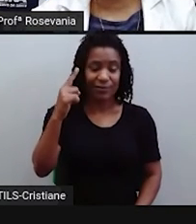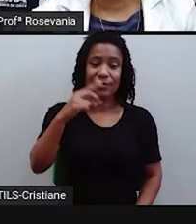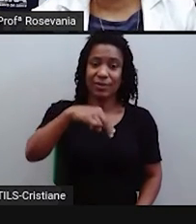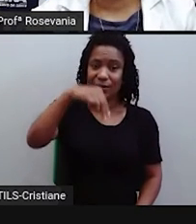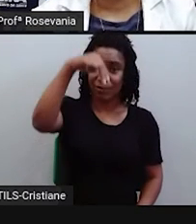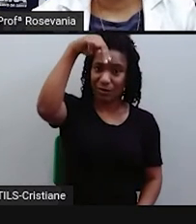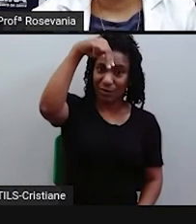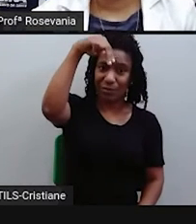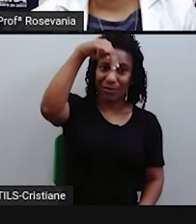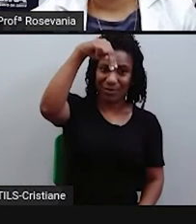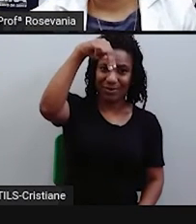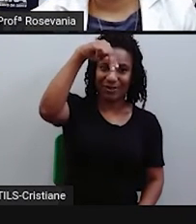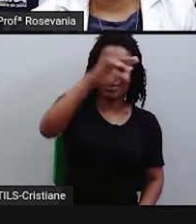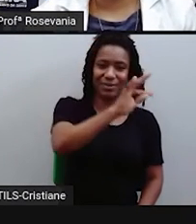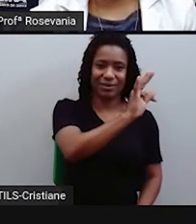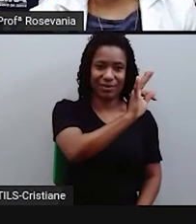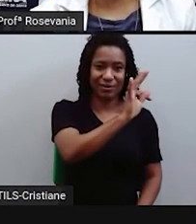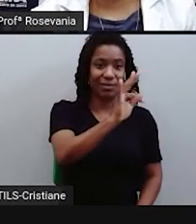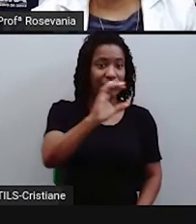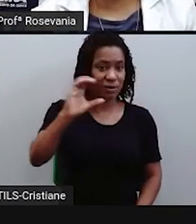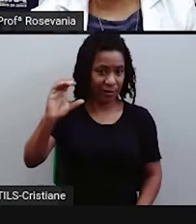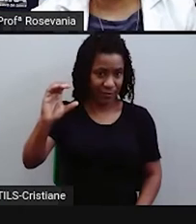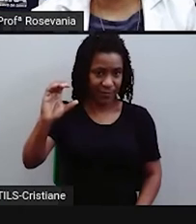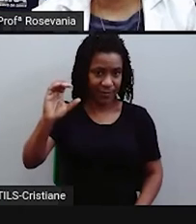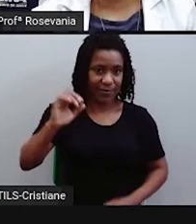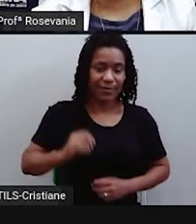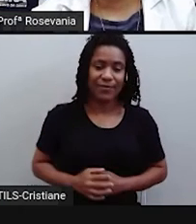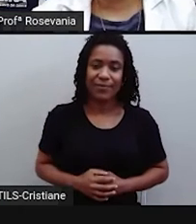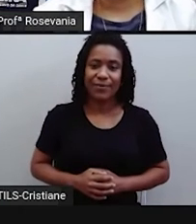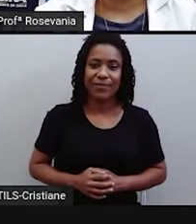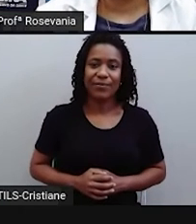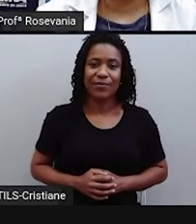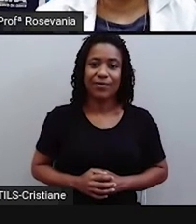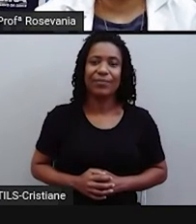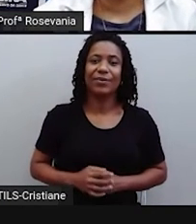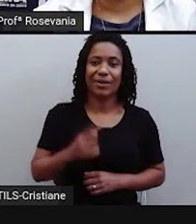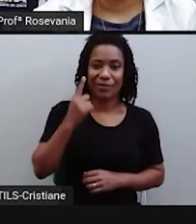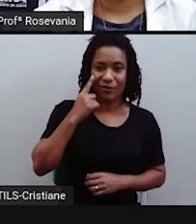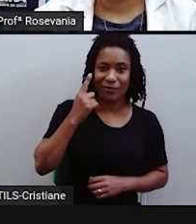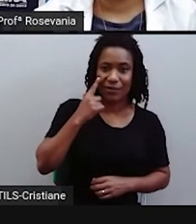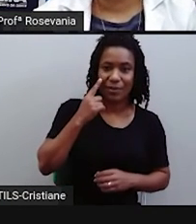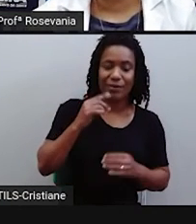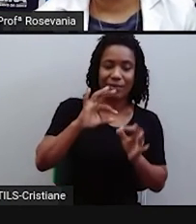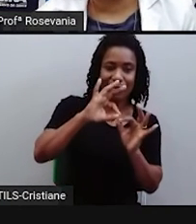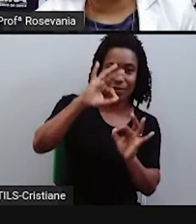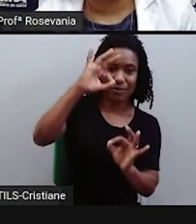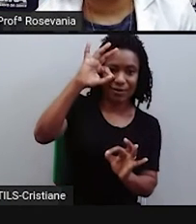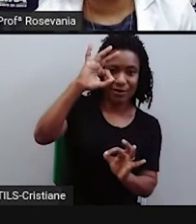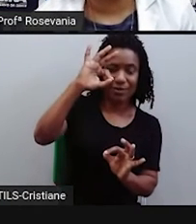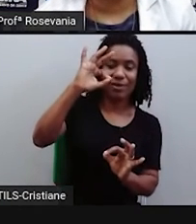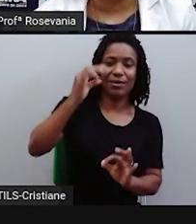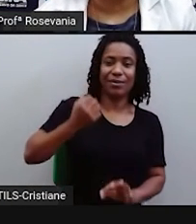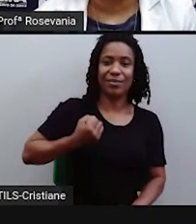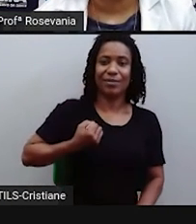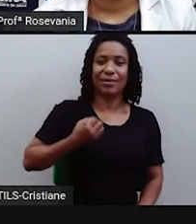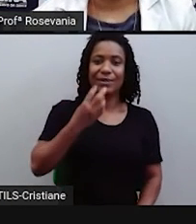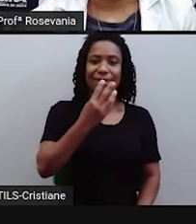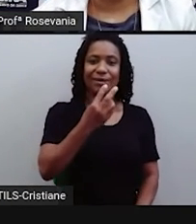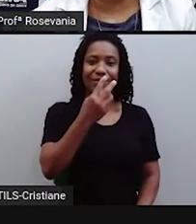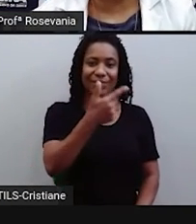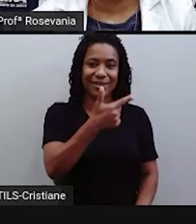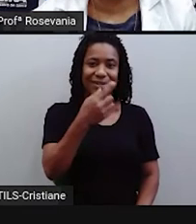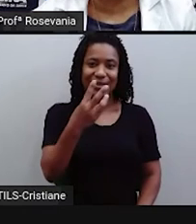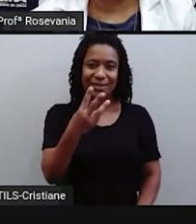informaçãozinha deles, né, que é exatamente a longitude de 23 graus e 27 minutos